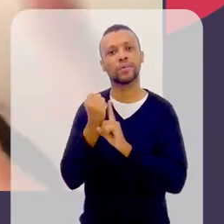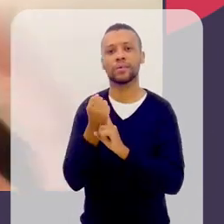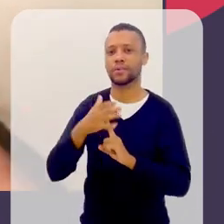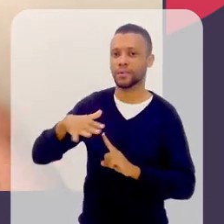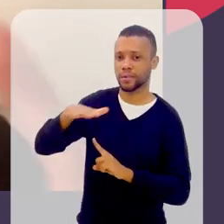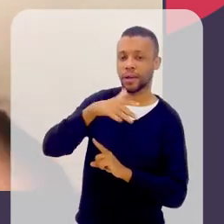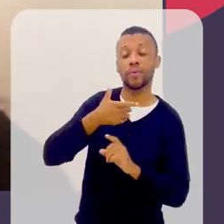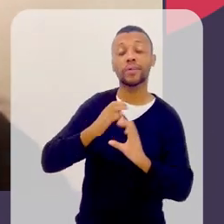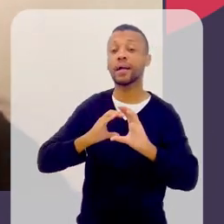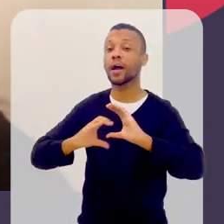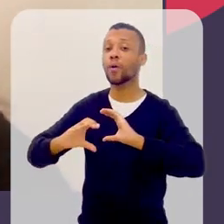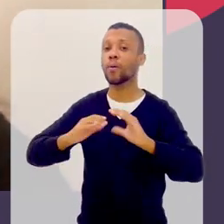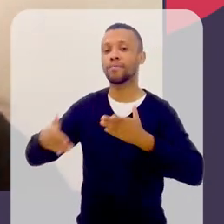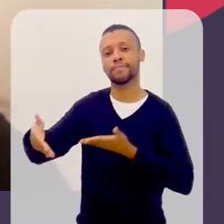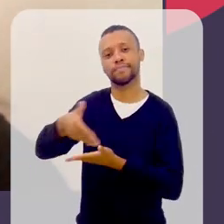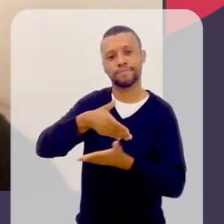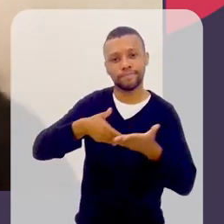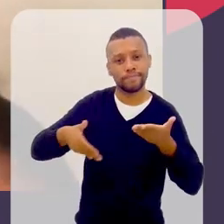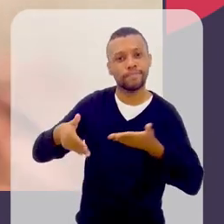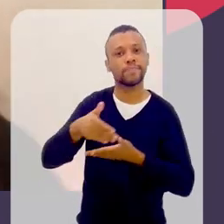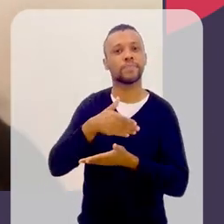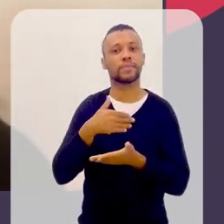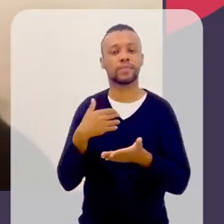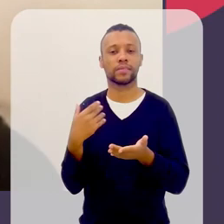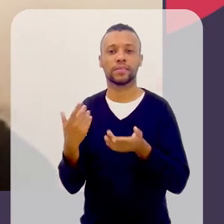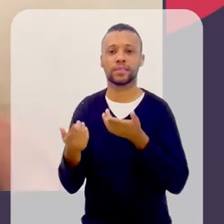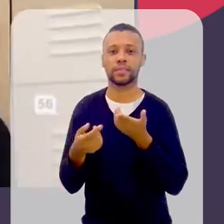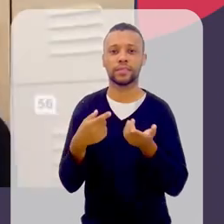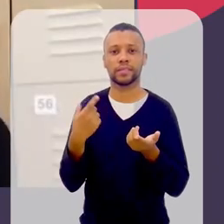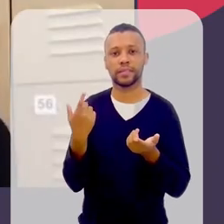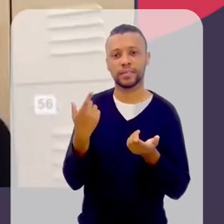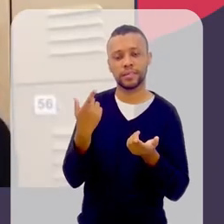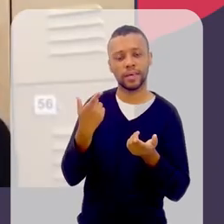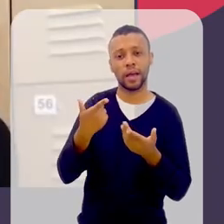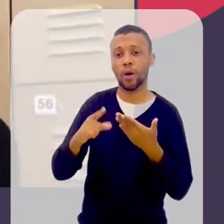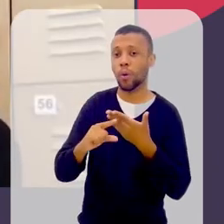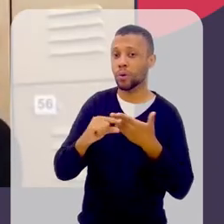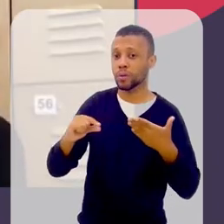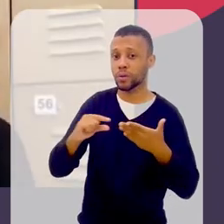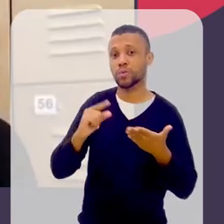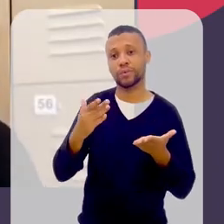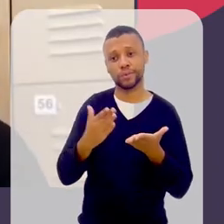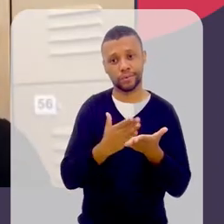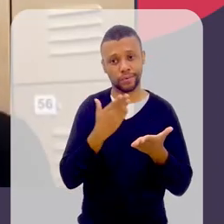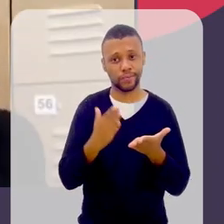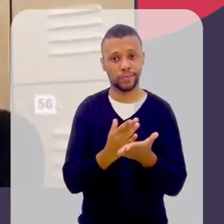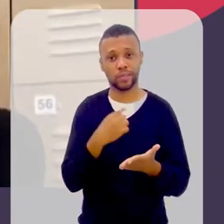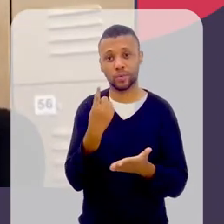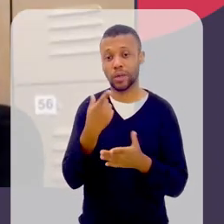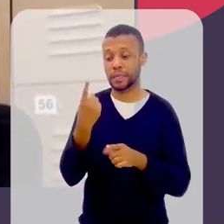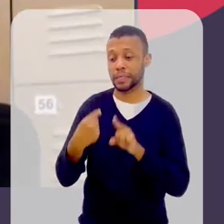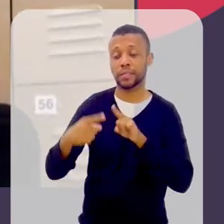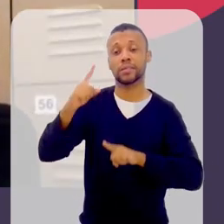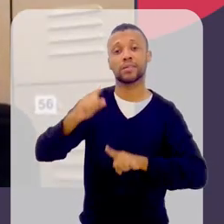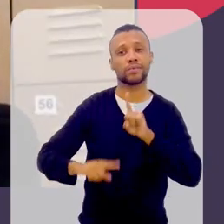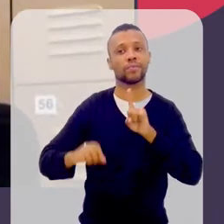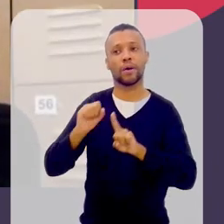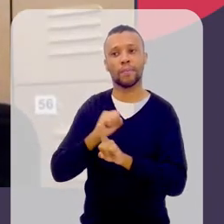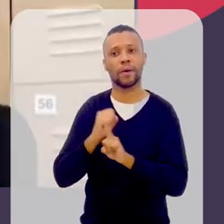comunicação entre as cabeças pensantes. É assim que a gente transforma a sociedade, né?